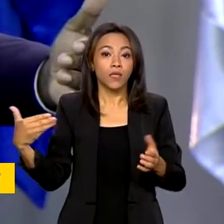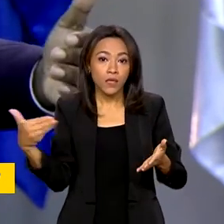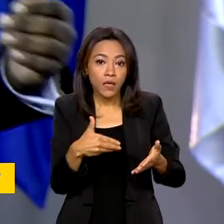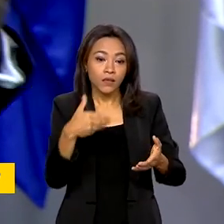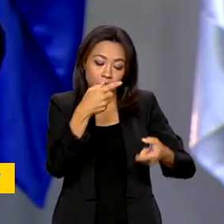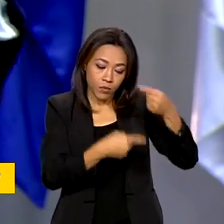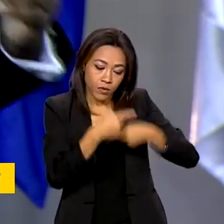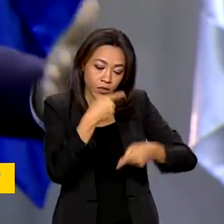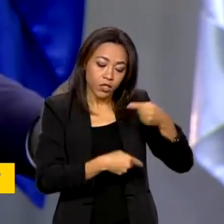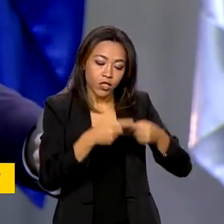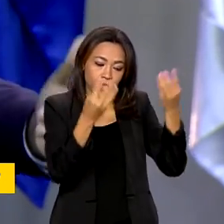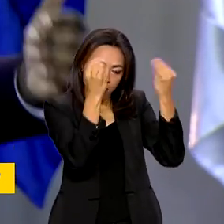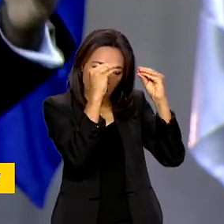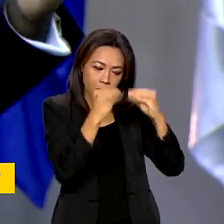regionalizada, capilarizada. Obrigado. Obrigado. Obrigado. Obrigado. Obrigado.